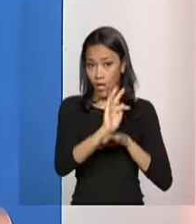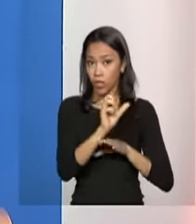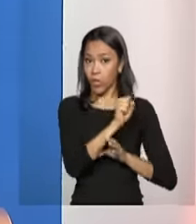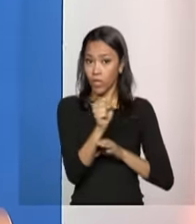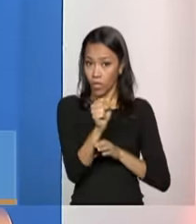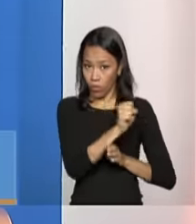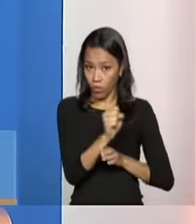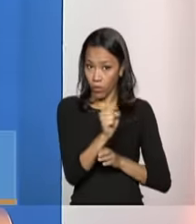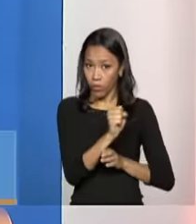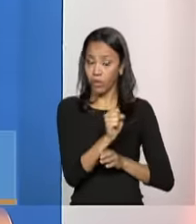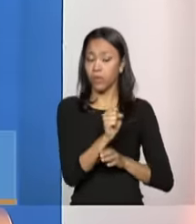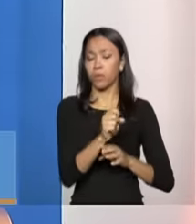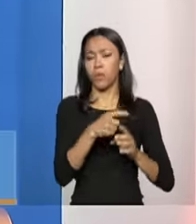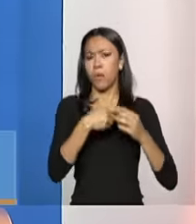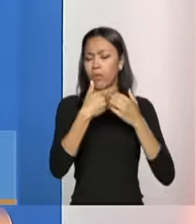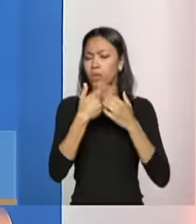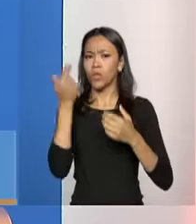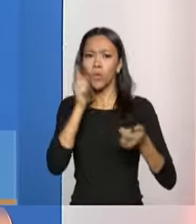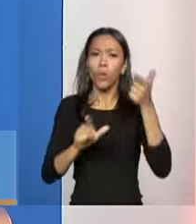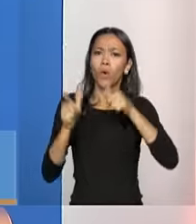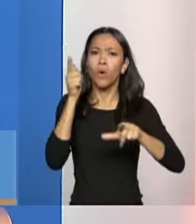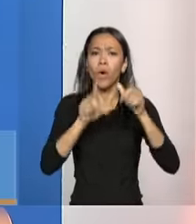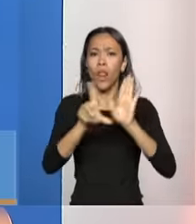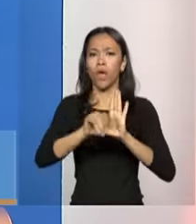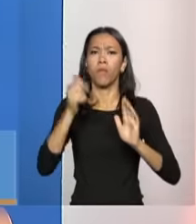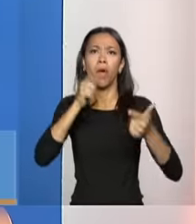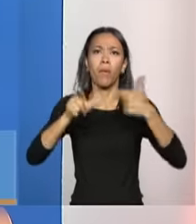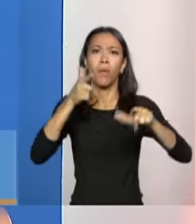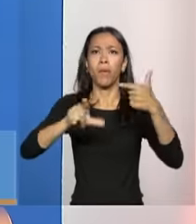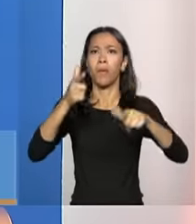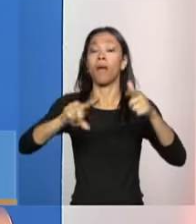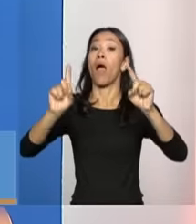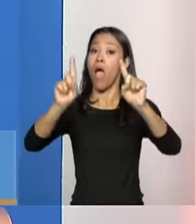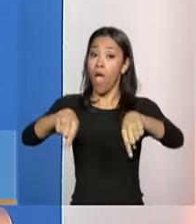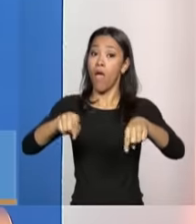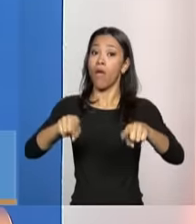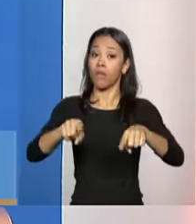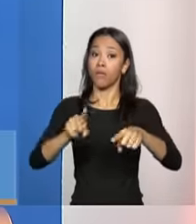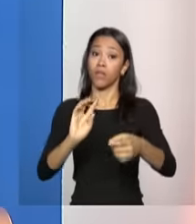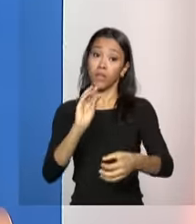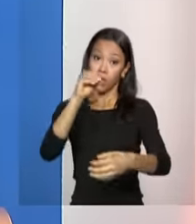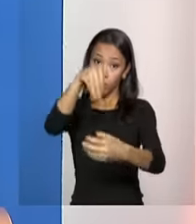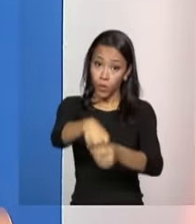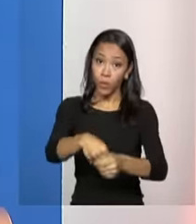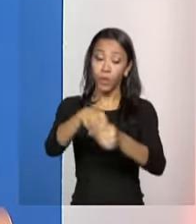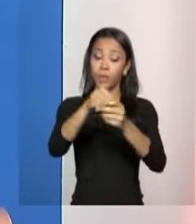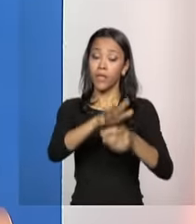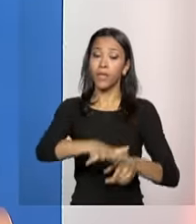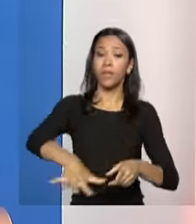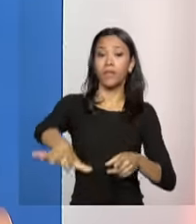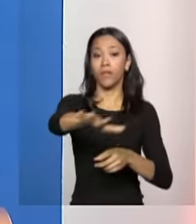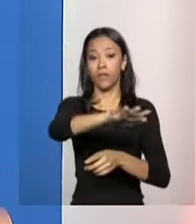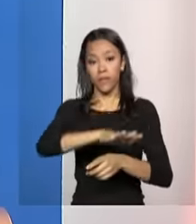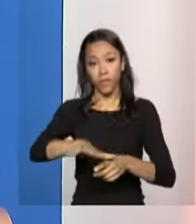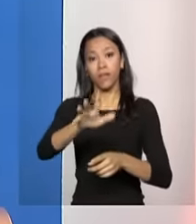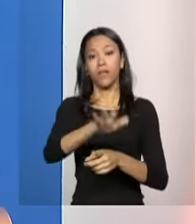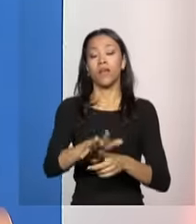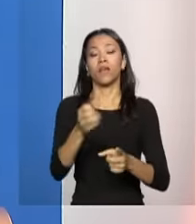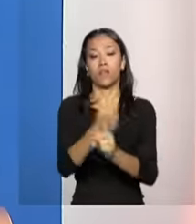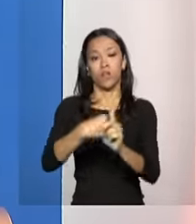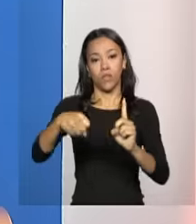tivemos em termos de ampliação de proteção social no Brasil foi incluir a assistência social no campo da seguridade social.